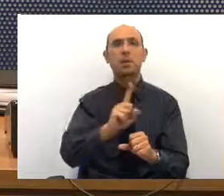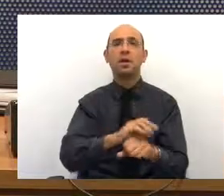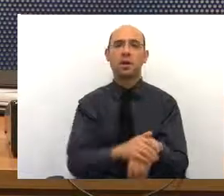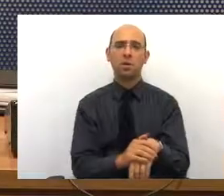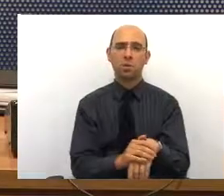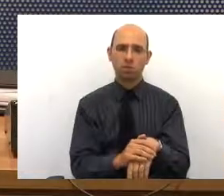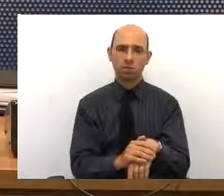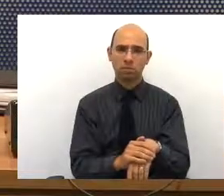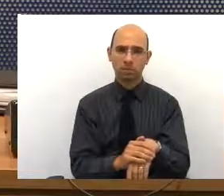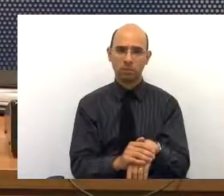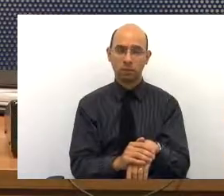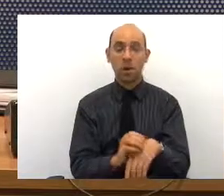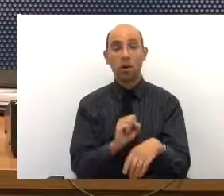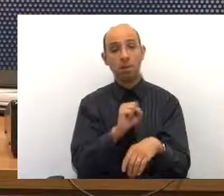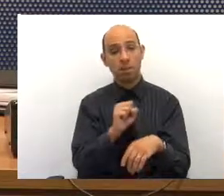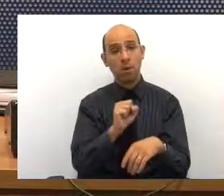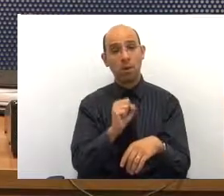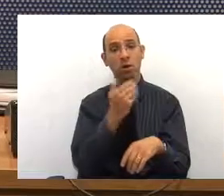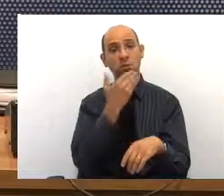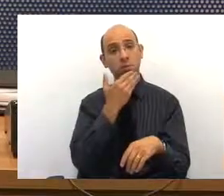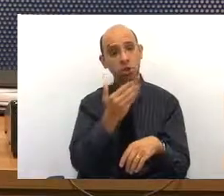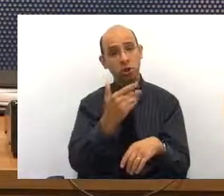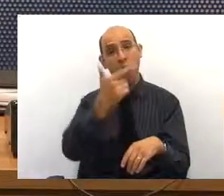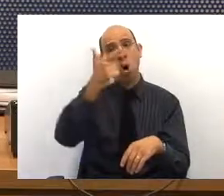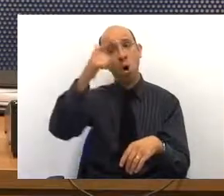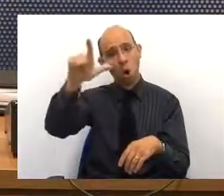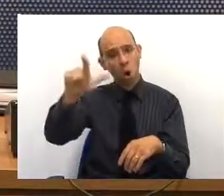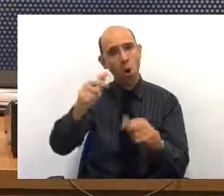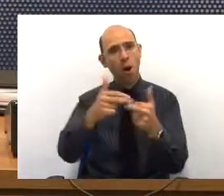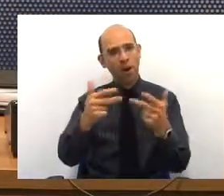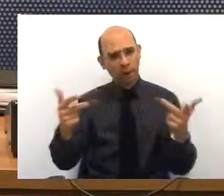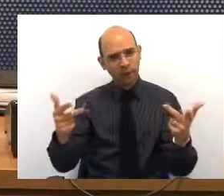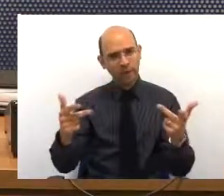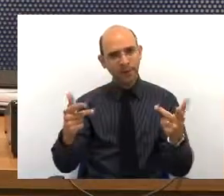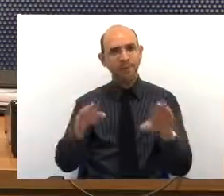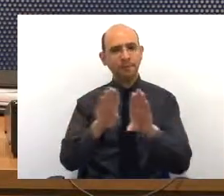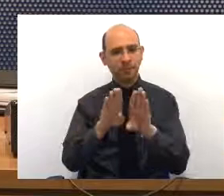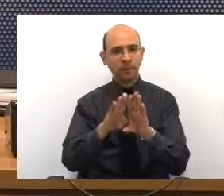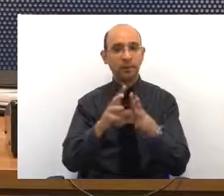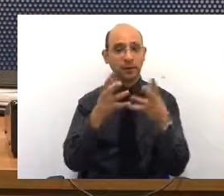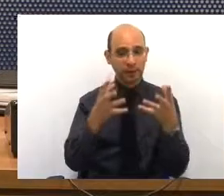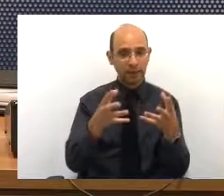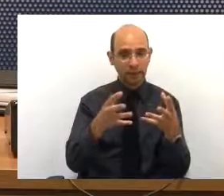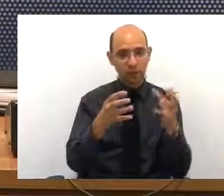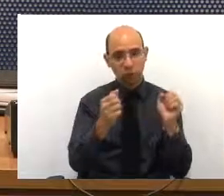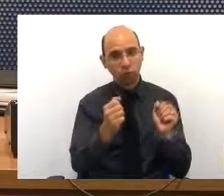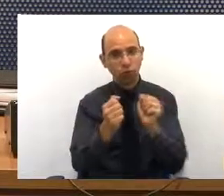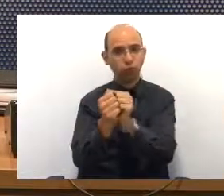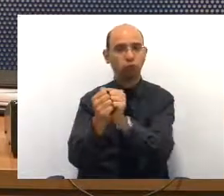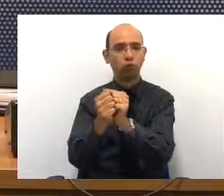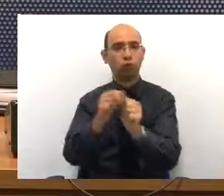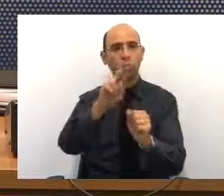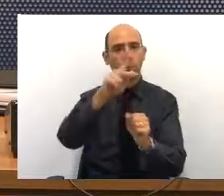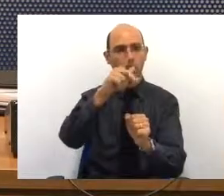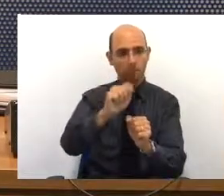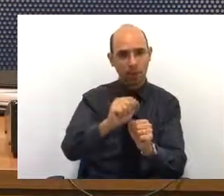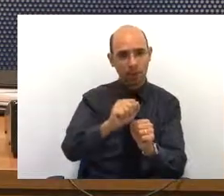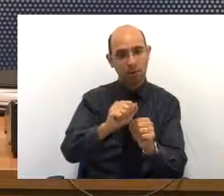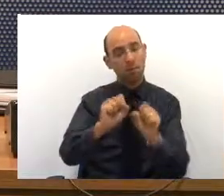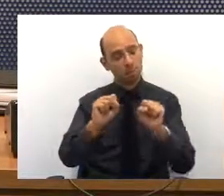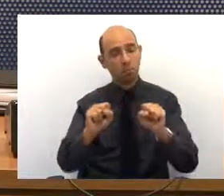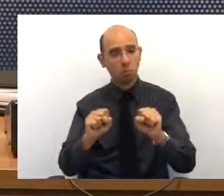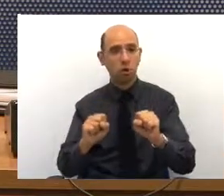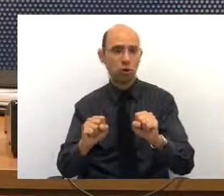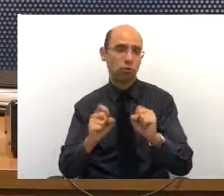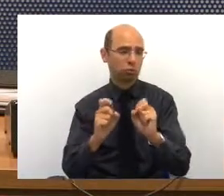pode pedir um outro equipamento, além da UBS, eu quero uma UPA para atender a urgência. Então, não